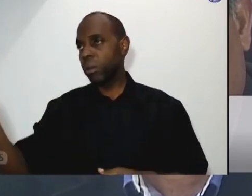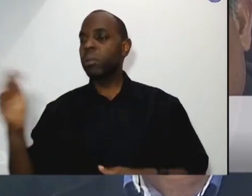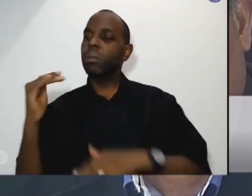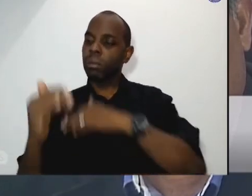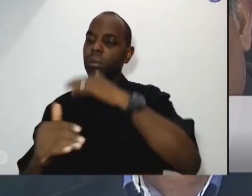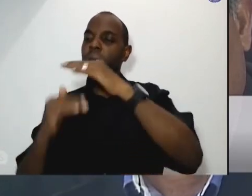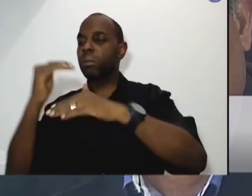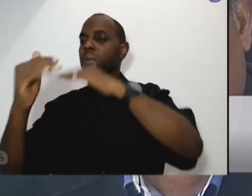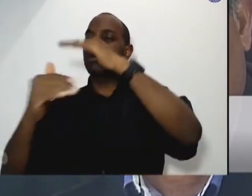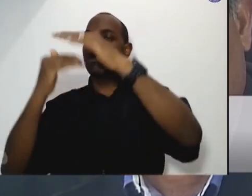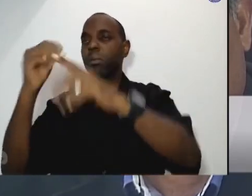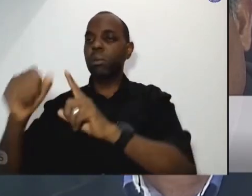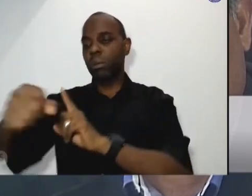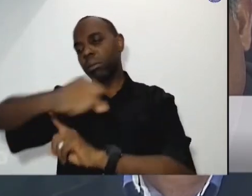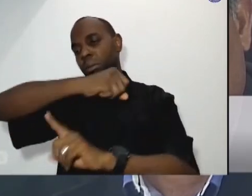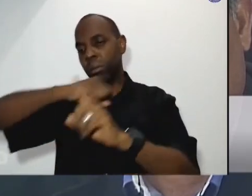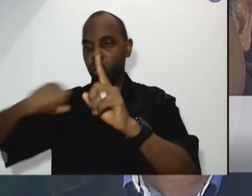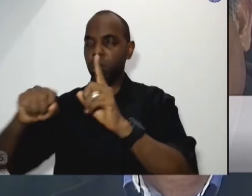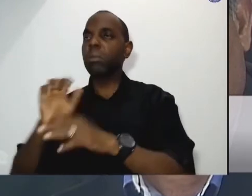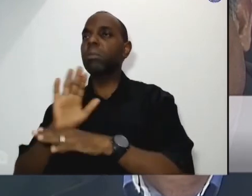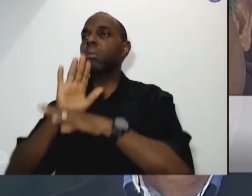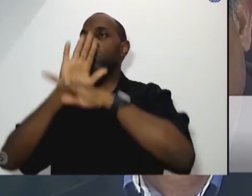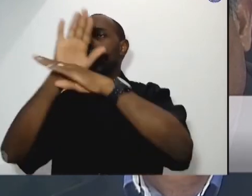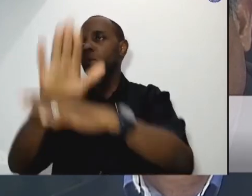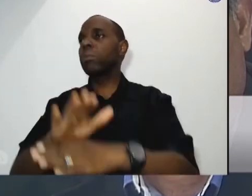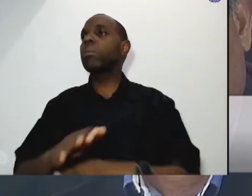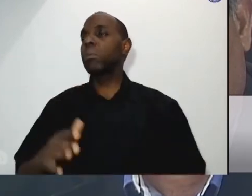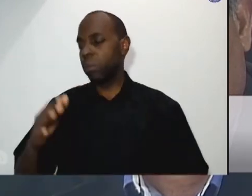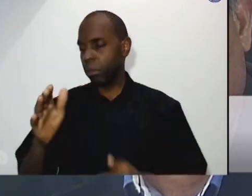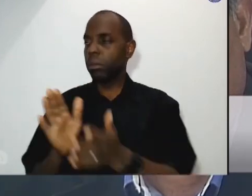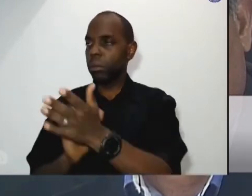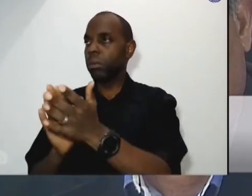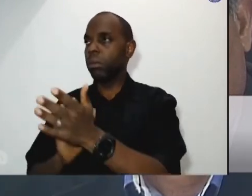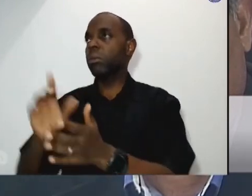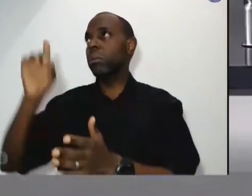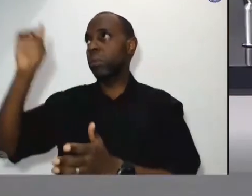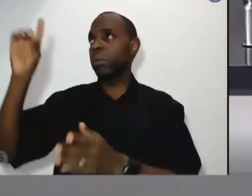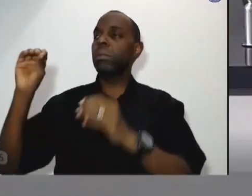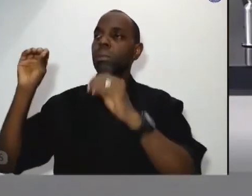questão social ali na região sul meus parabéns Deus te abençoe continue assim